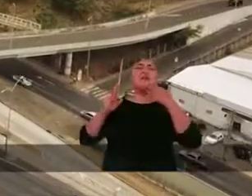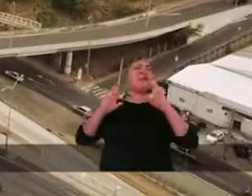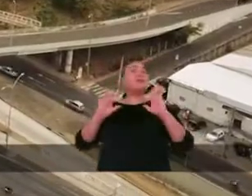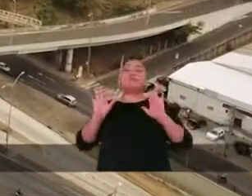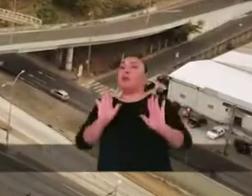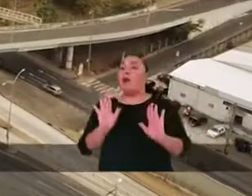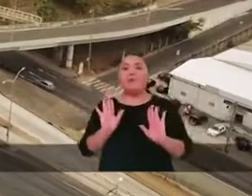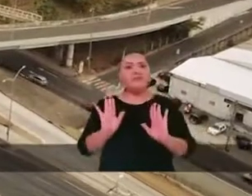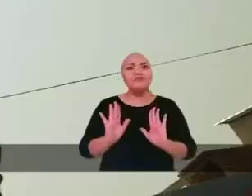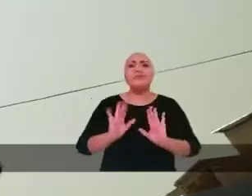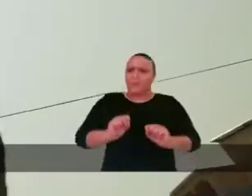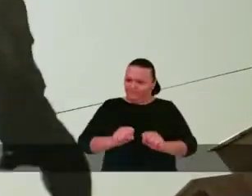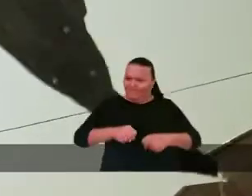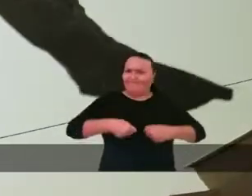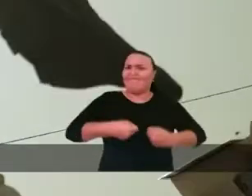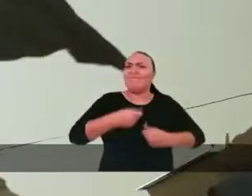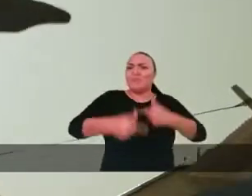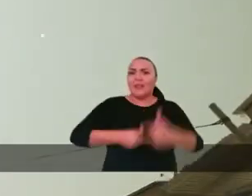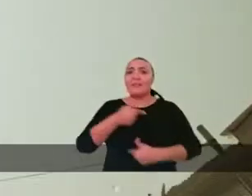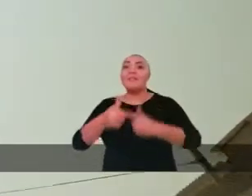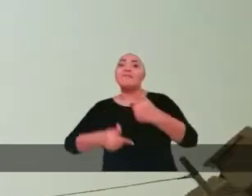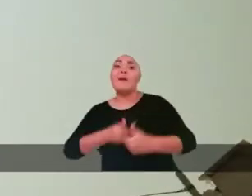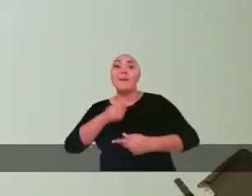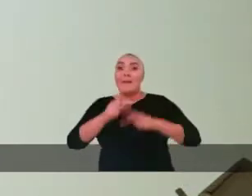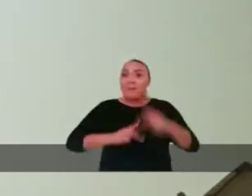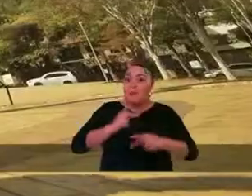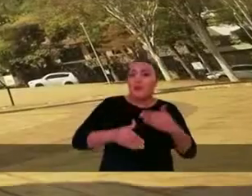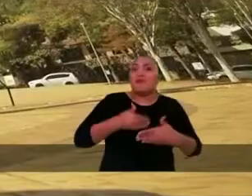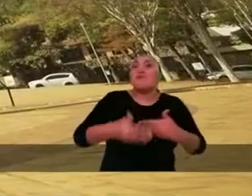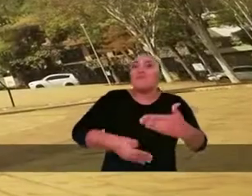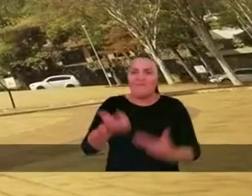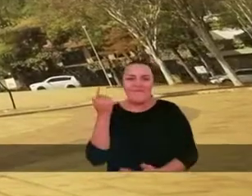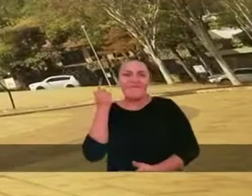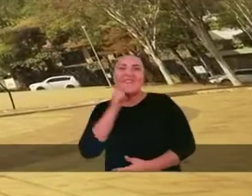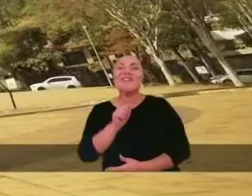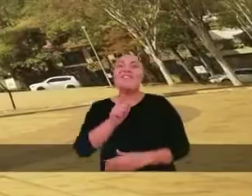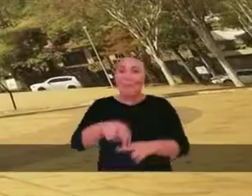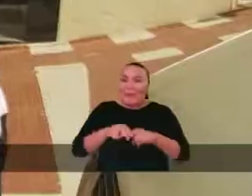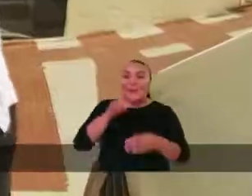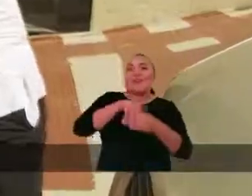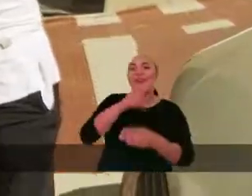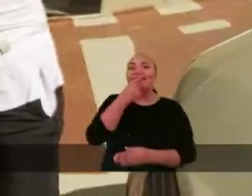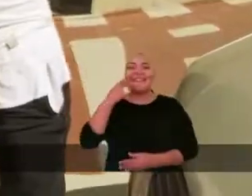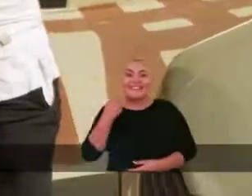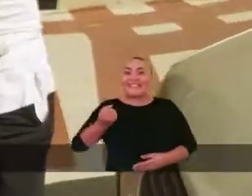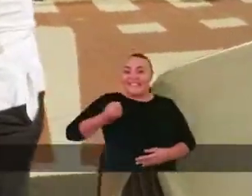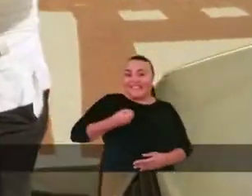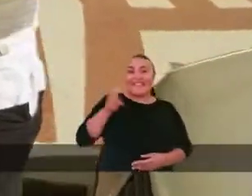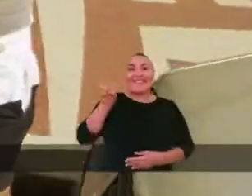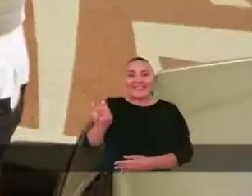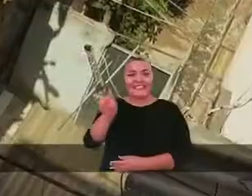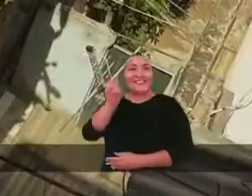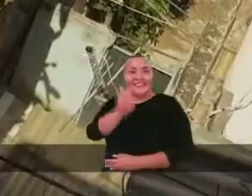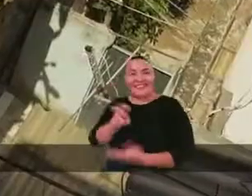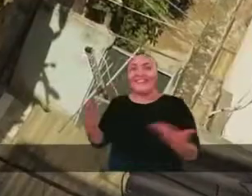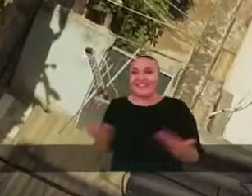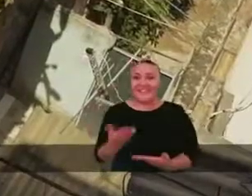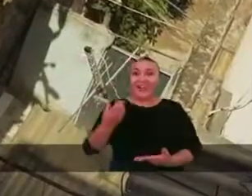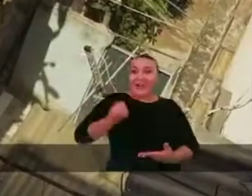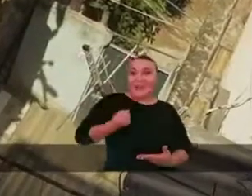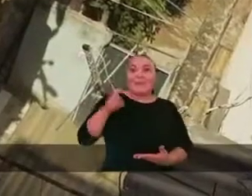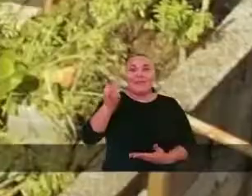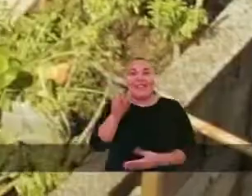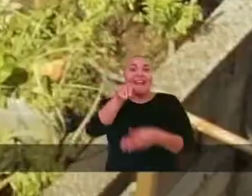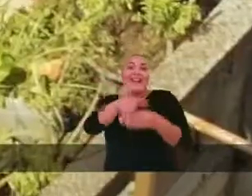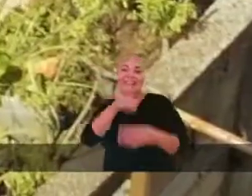é bem mais que prometer. Não cansa de trabalhar pra nossa gente vencer. Por isso eu vou de Calil, é 5x5